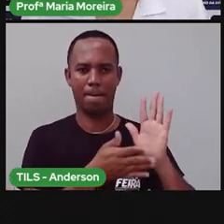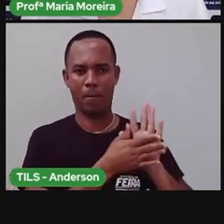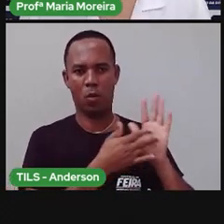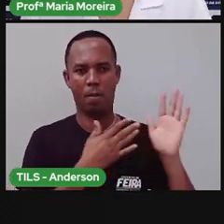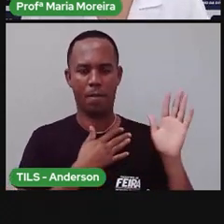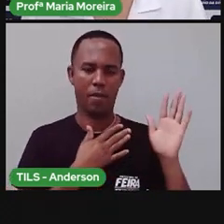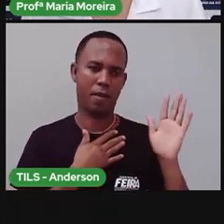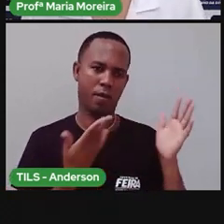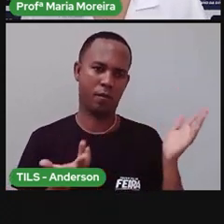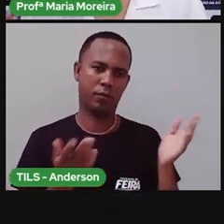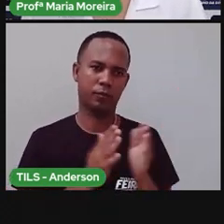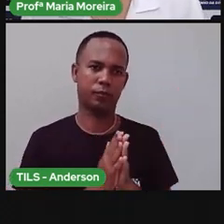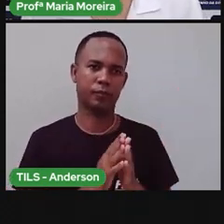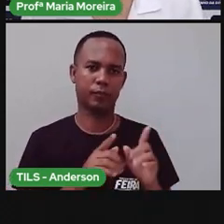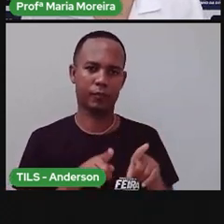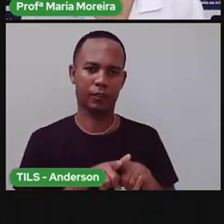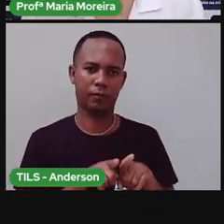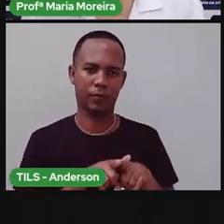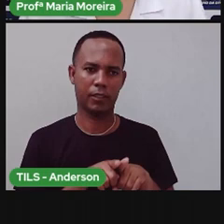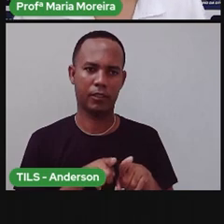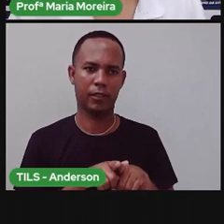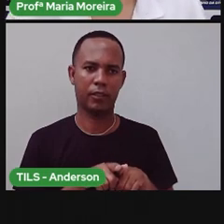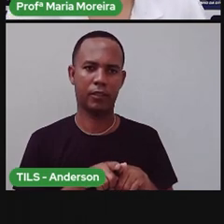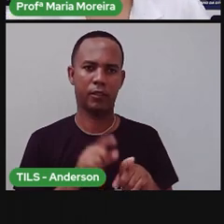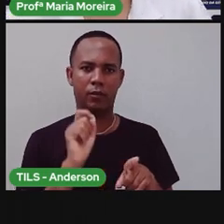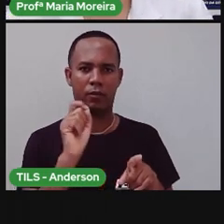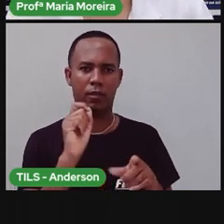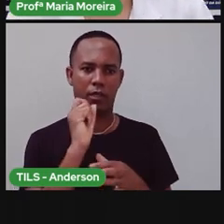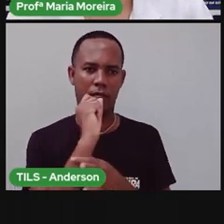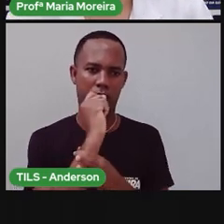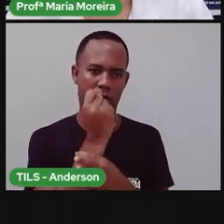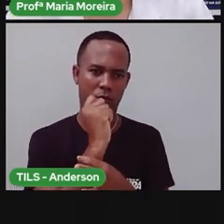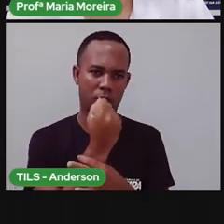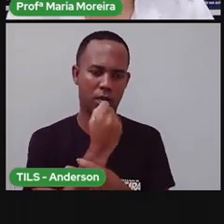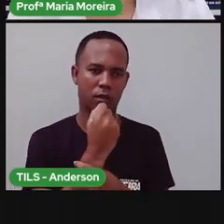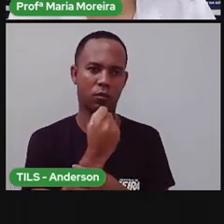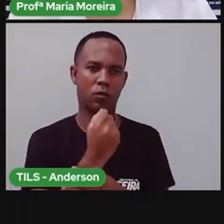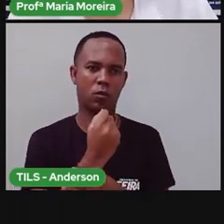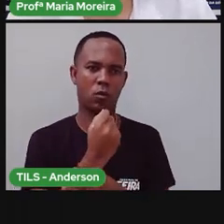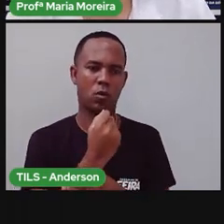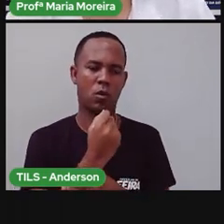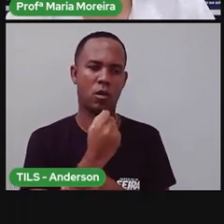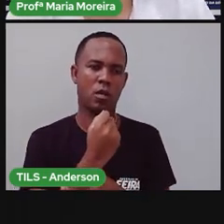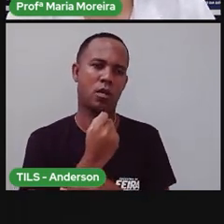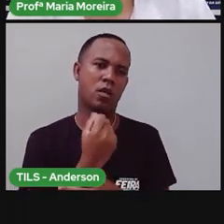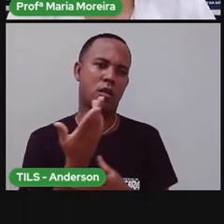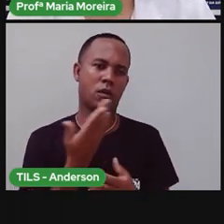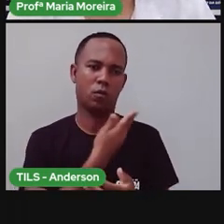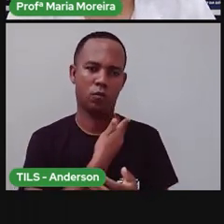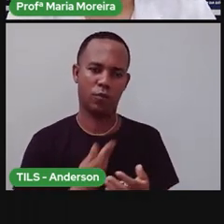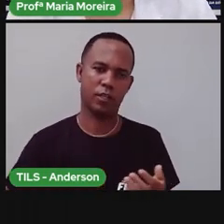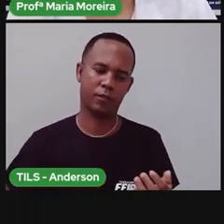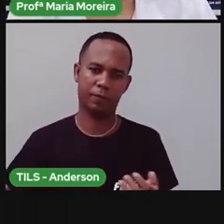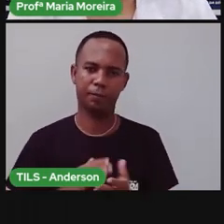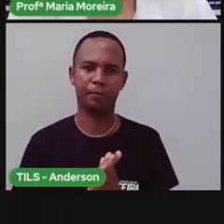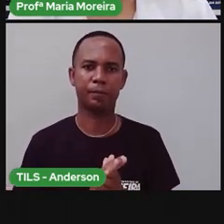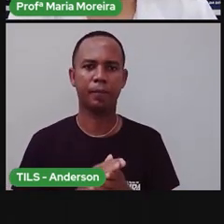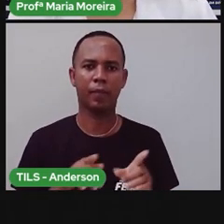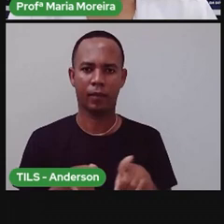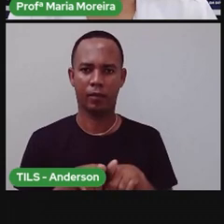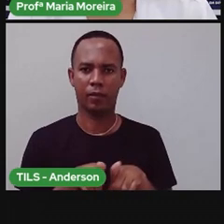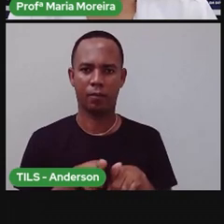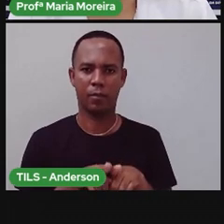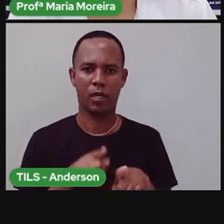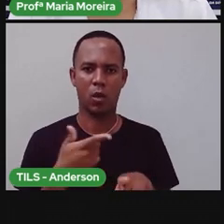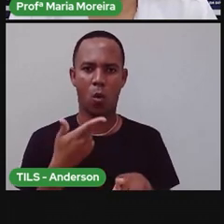dele, temos direitos assegurados pelo governo. Vamos falar sobre outros documentos que fazem